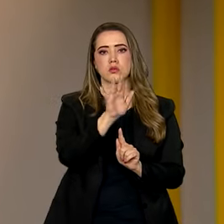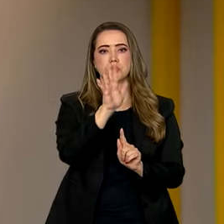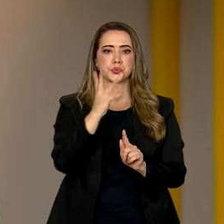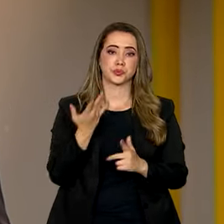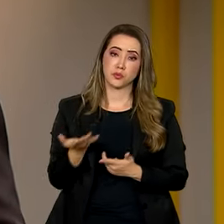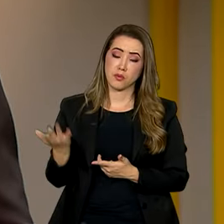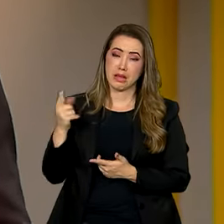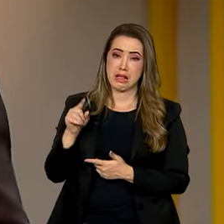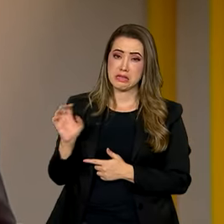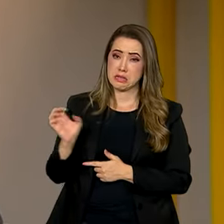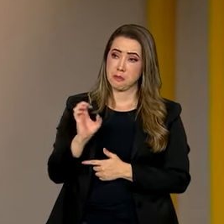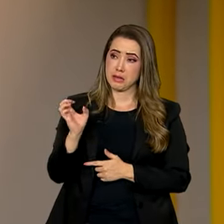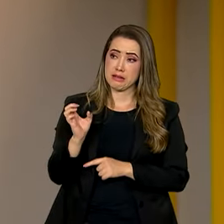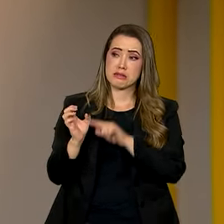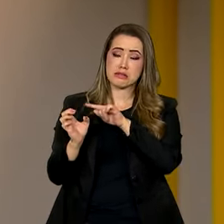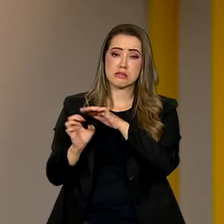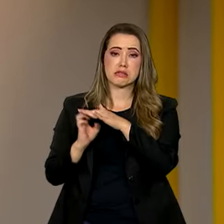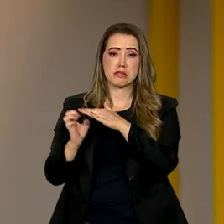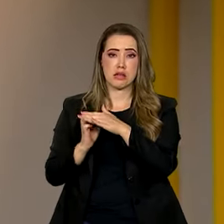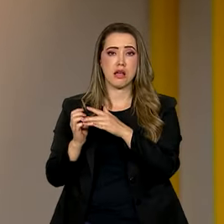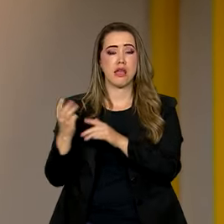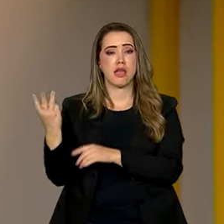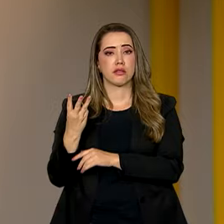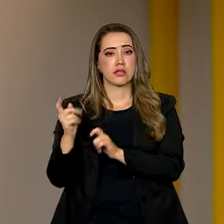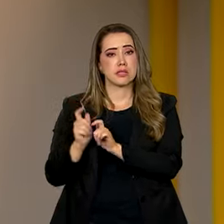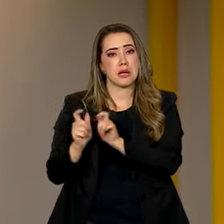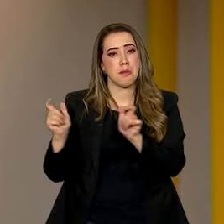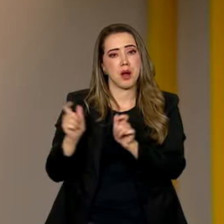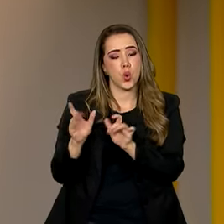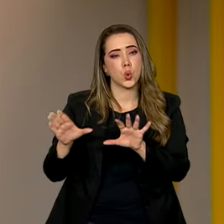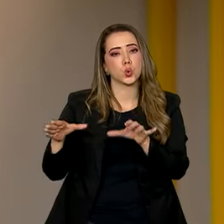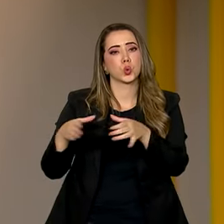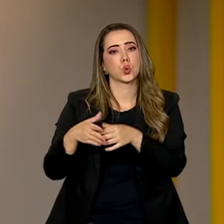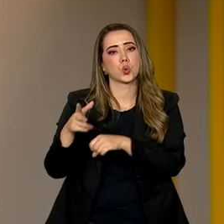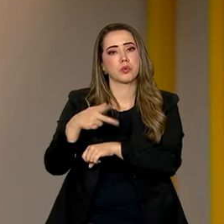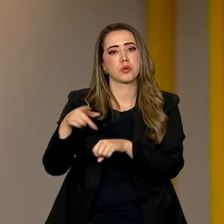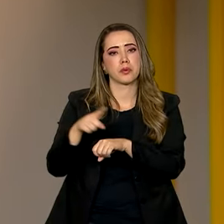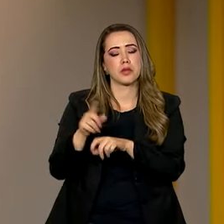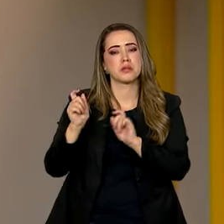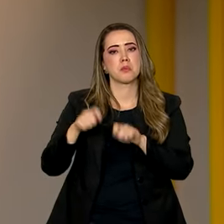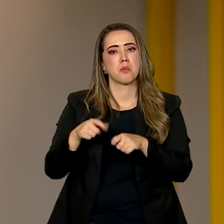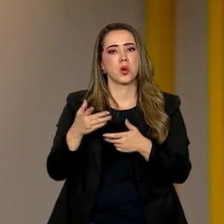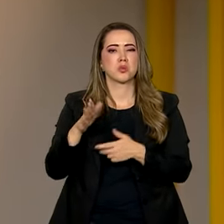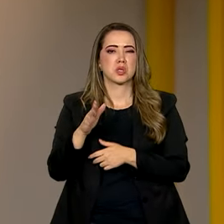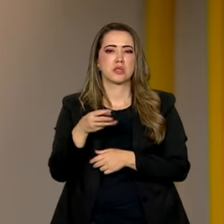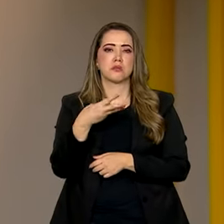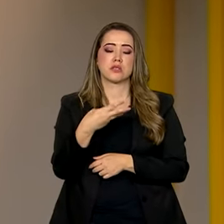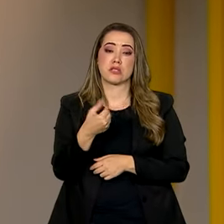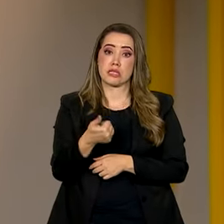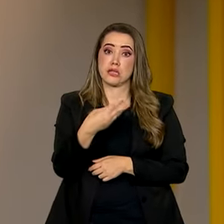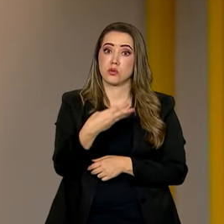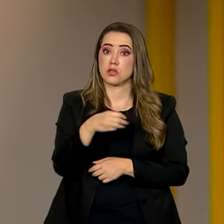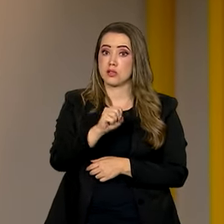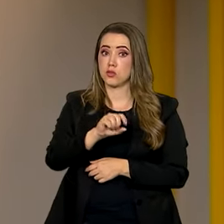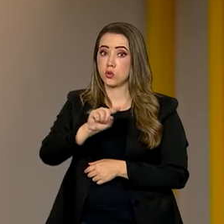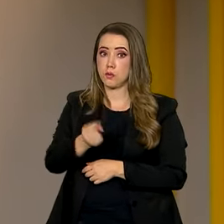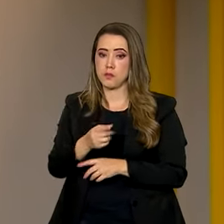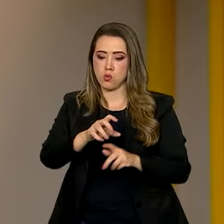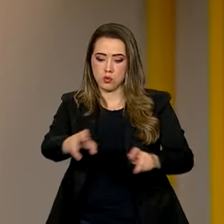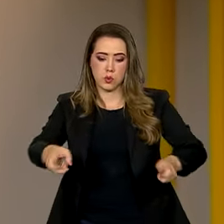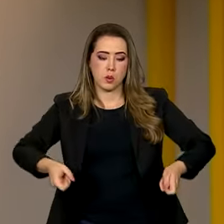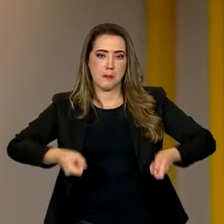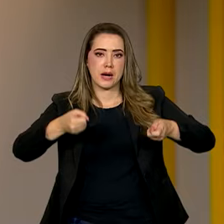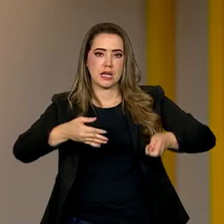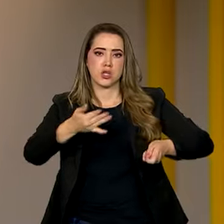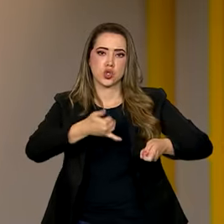Essa empresa é a terceira maior do setor no país, com uma produção de área média de 138 mil barris de